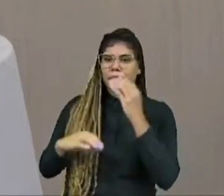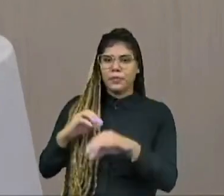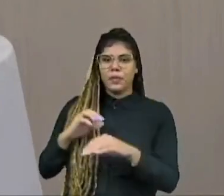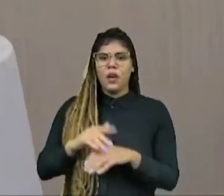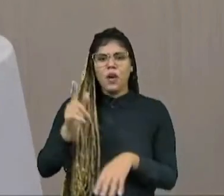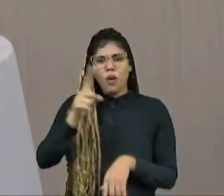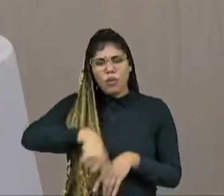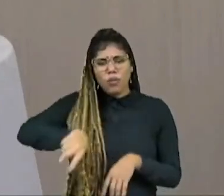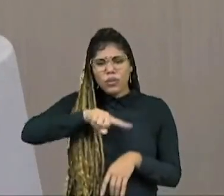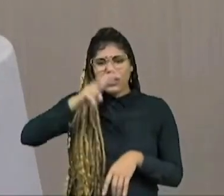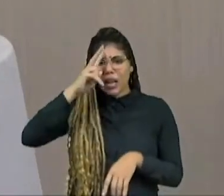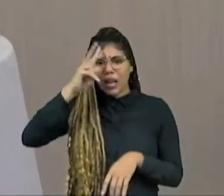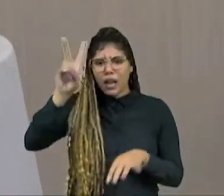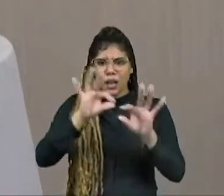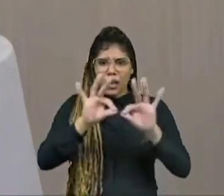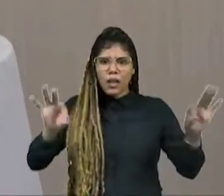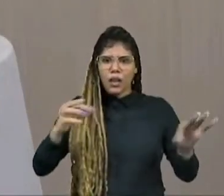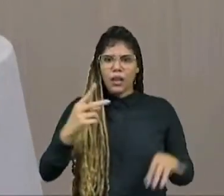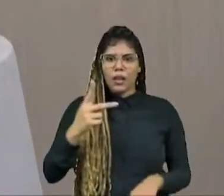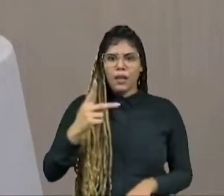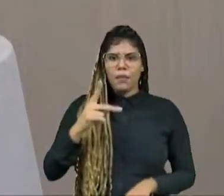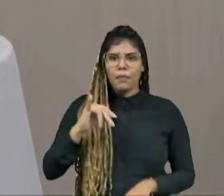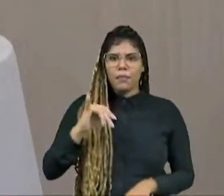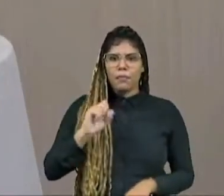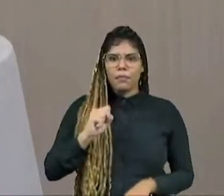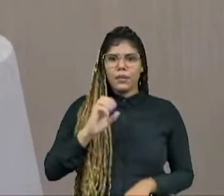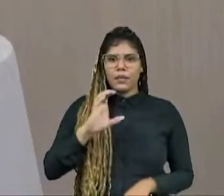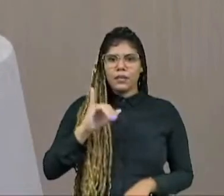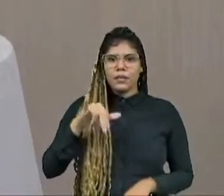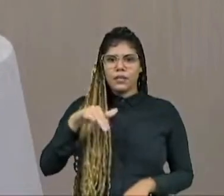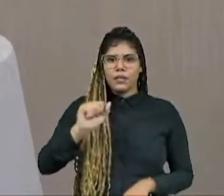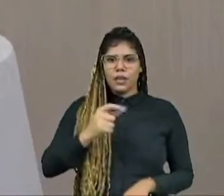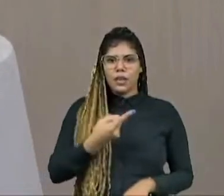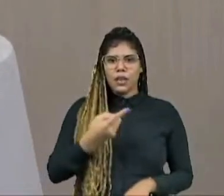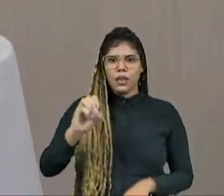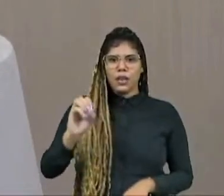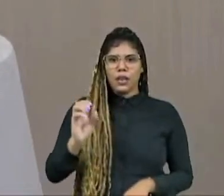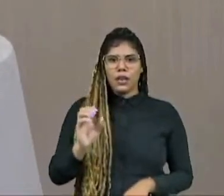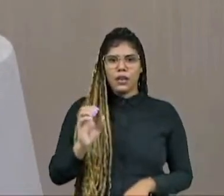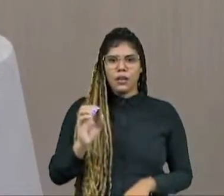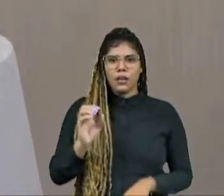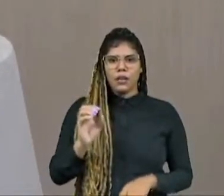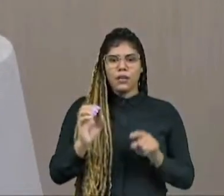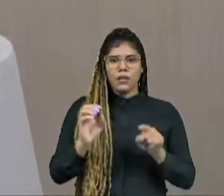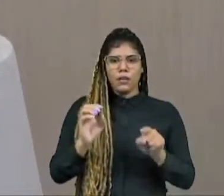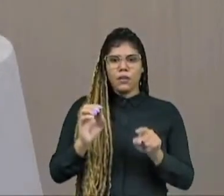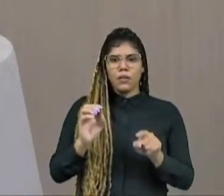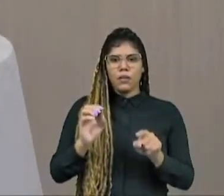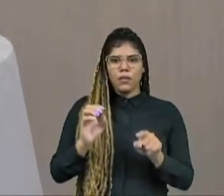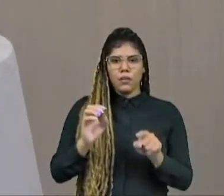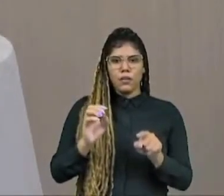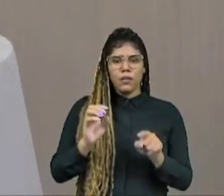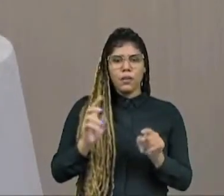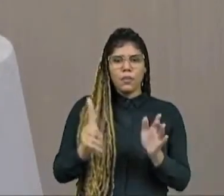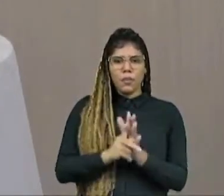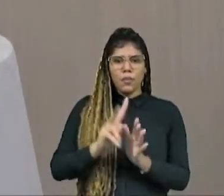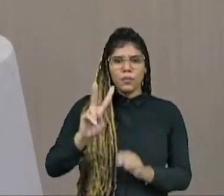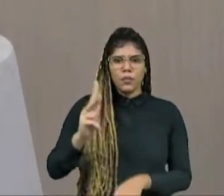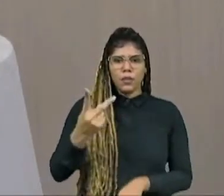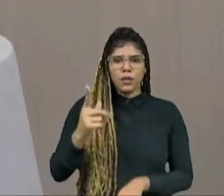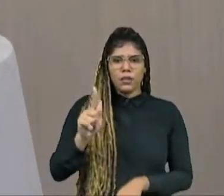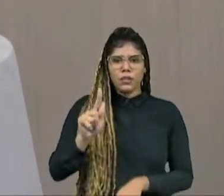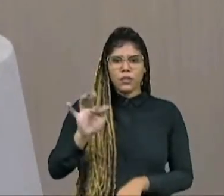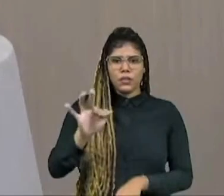Alguém aqui lembra da expressão piscinão do HGF? Lembra, né, doutora Silvana? A senhora lembra quem era o